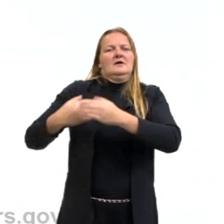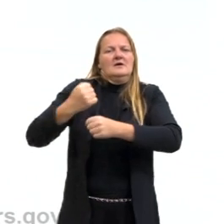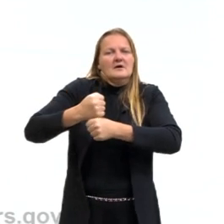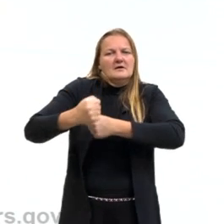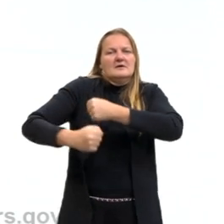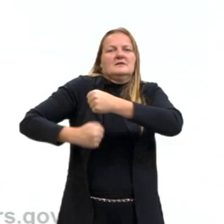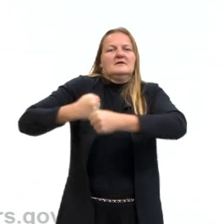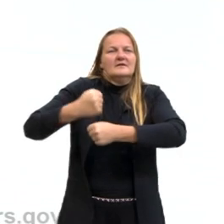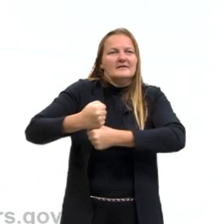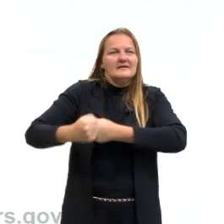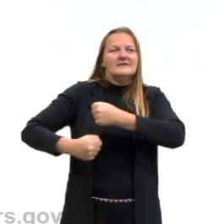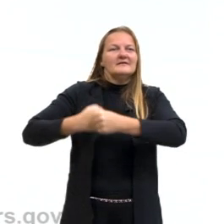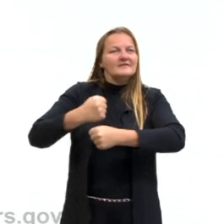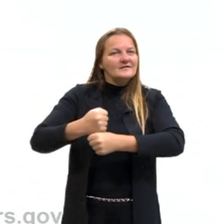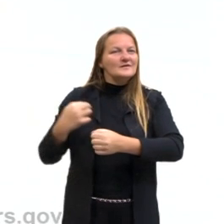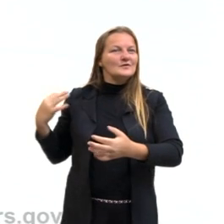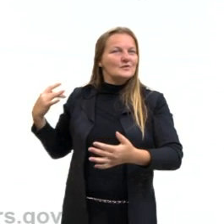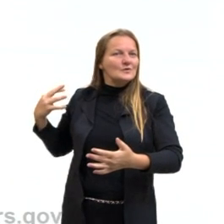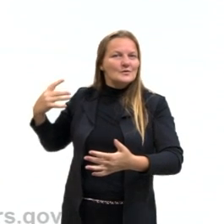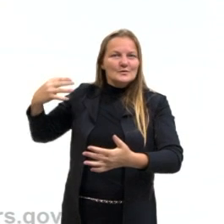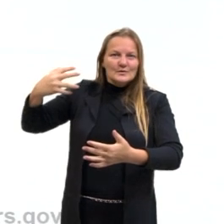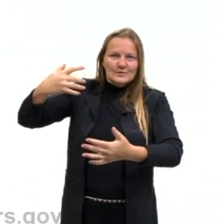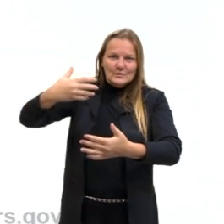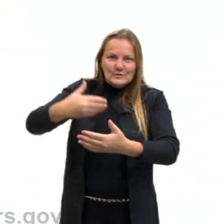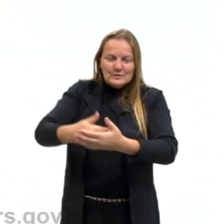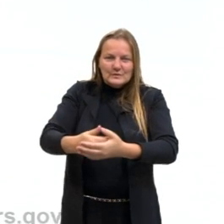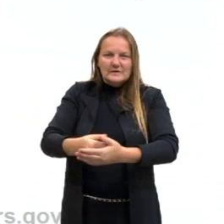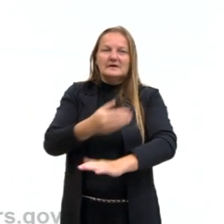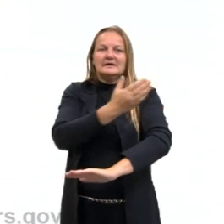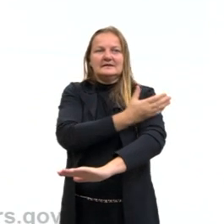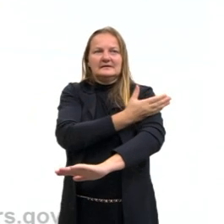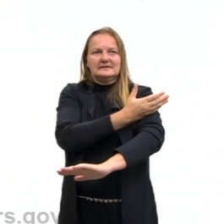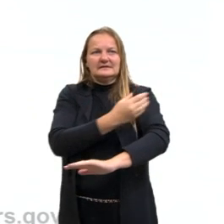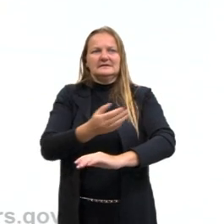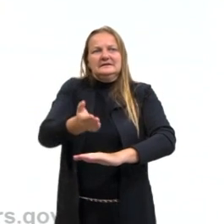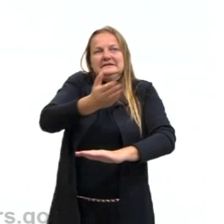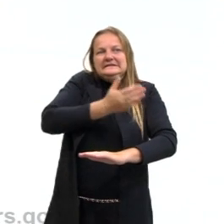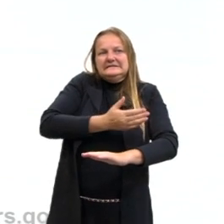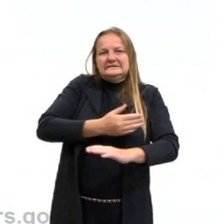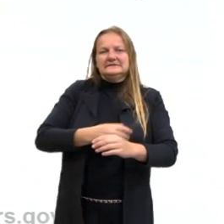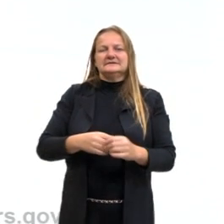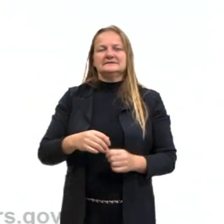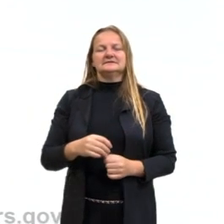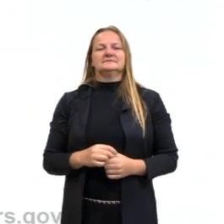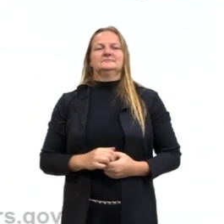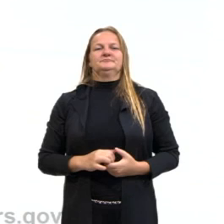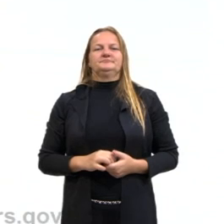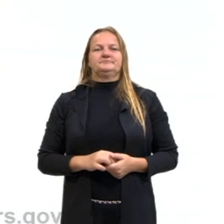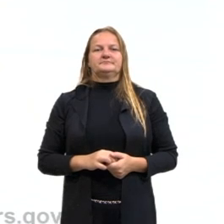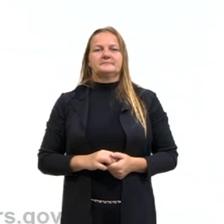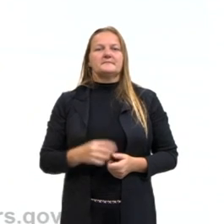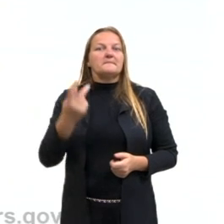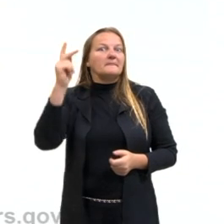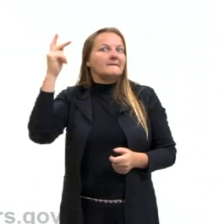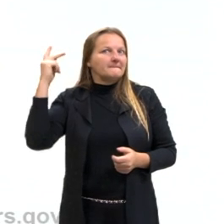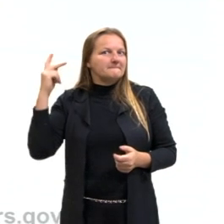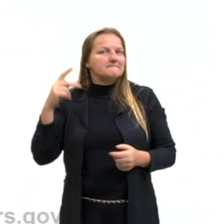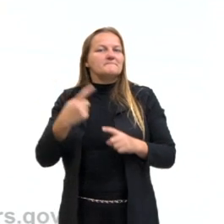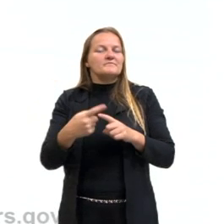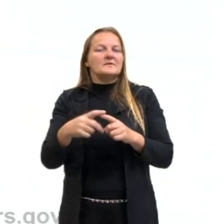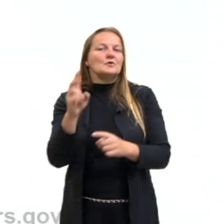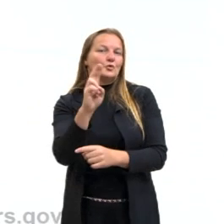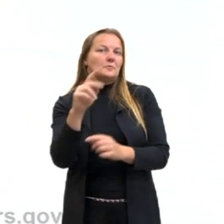duas coisas. Primeiro, a arte da pré-história, que é este período pré-histórico, ela se chama arte